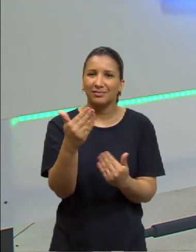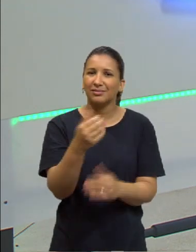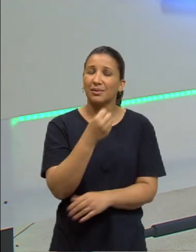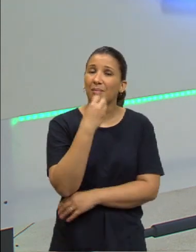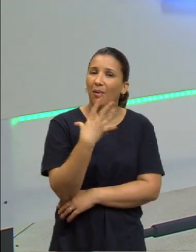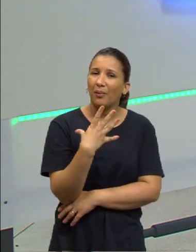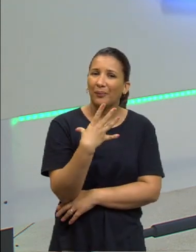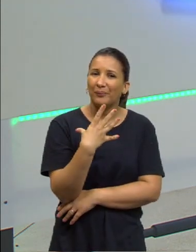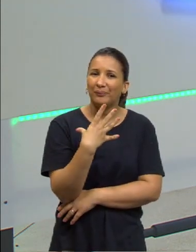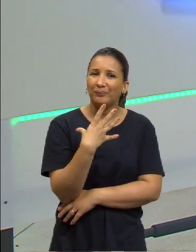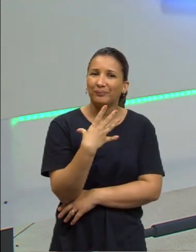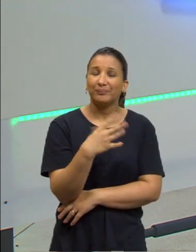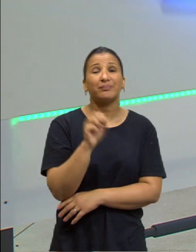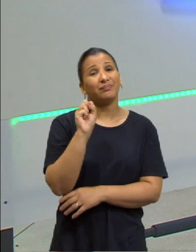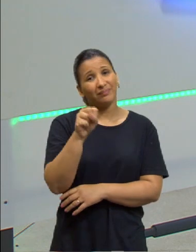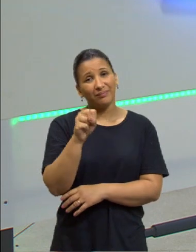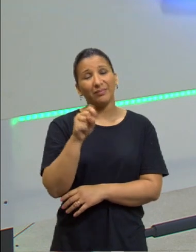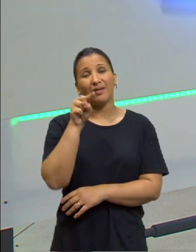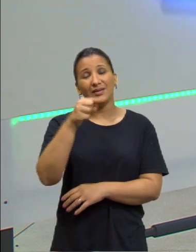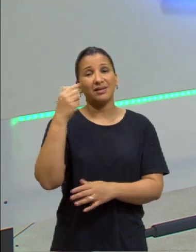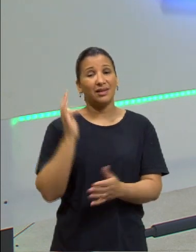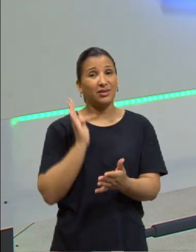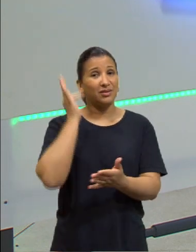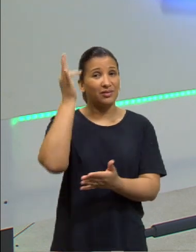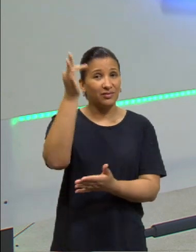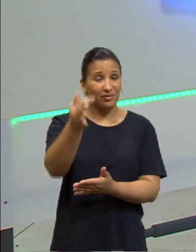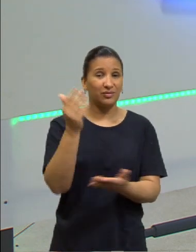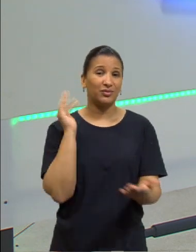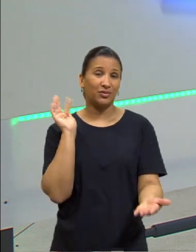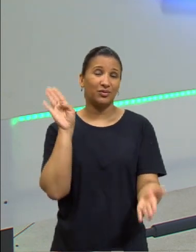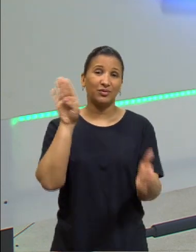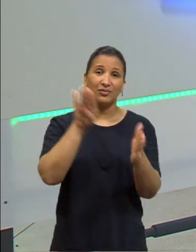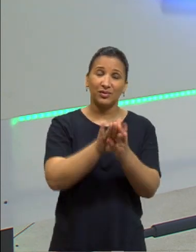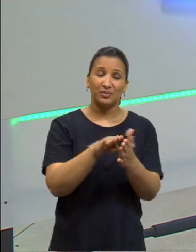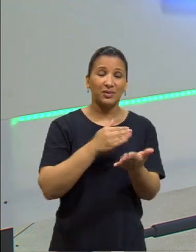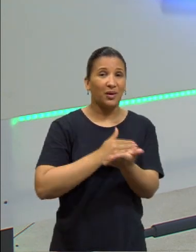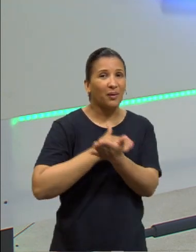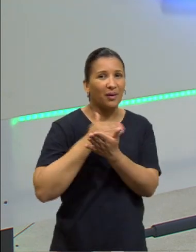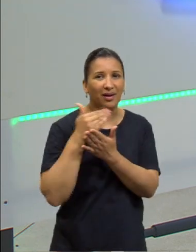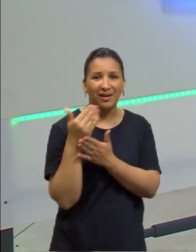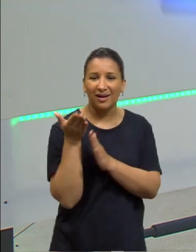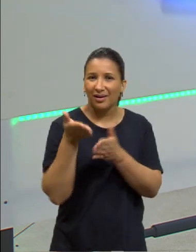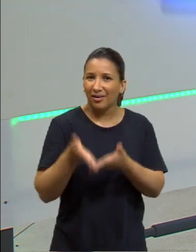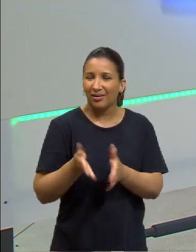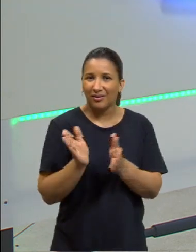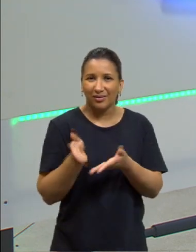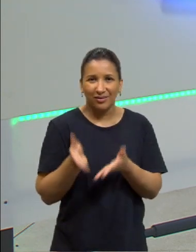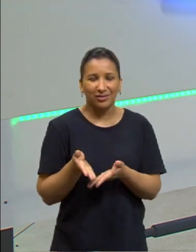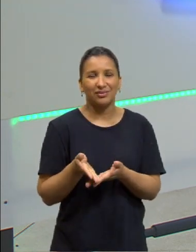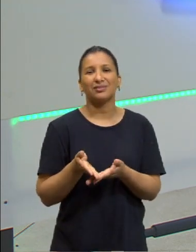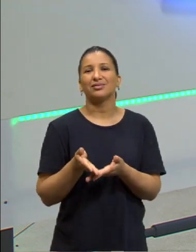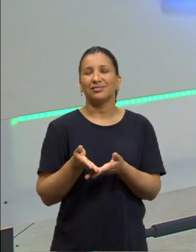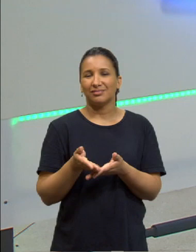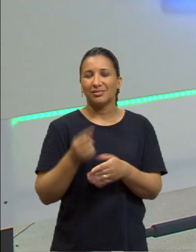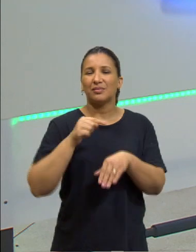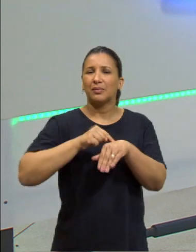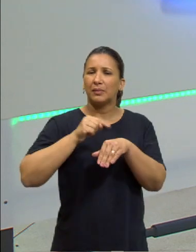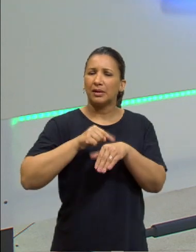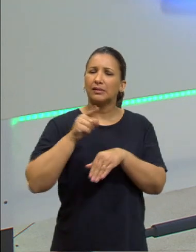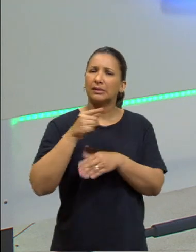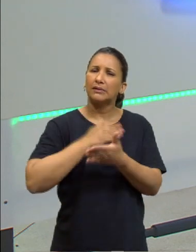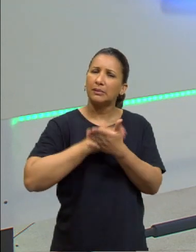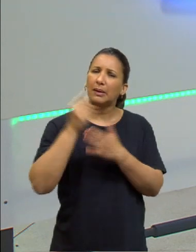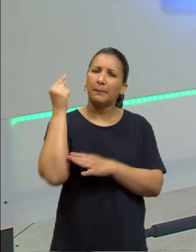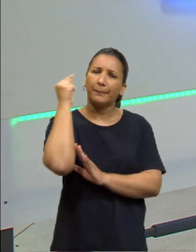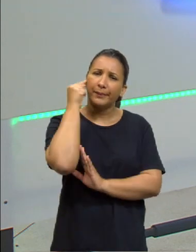Mas só quando chegar lá, então, para você chegar lá, você partir daqui, tá? Então, pode ser hoje, pode ser hoje o momento que você vai começar